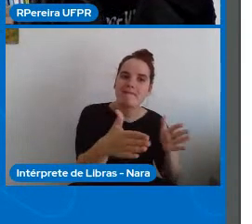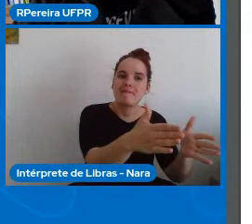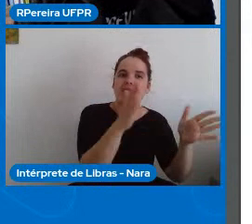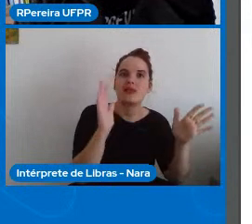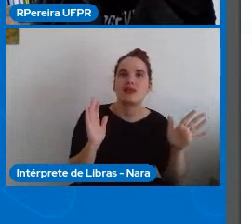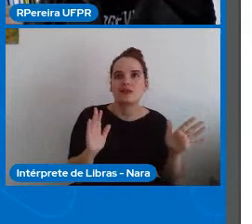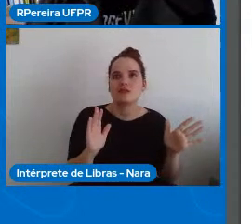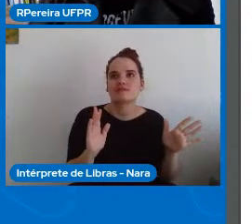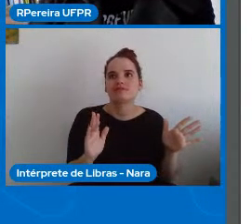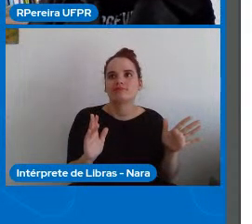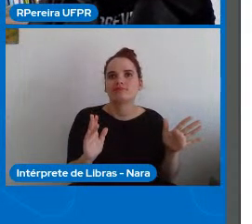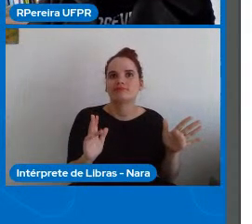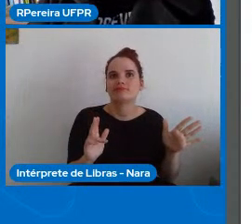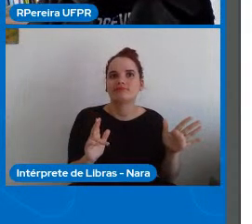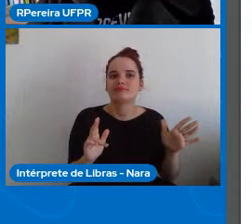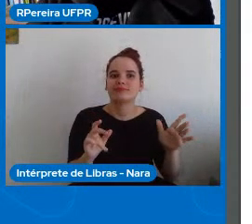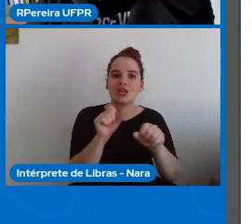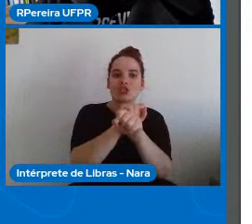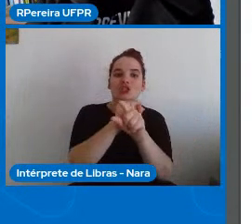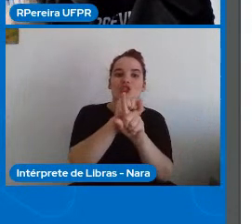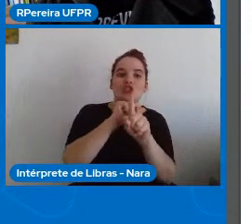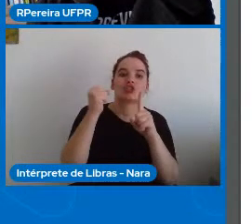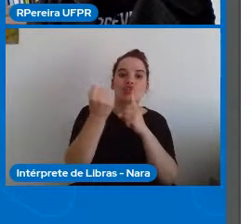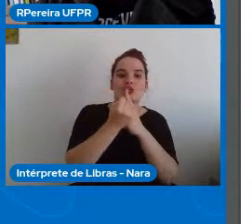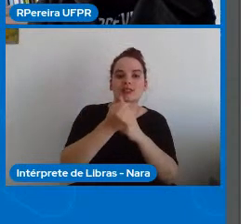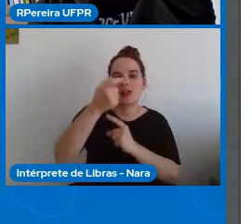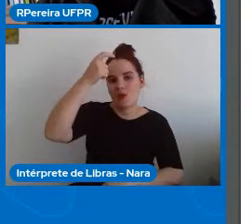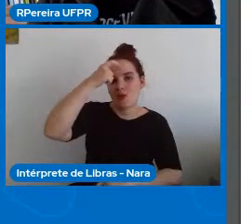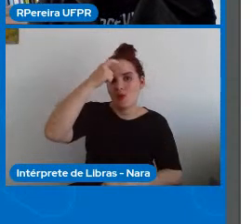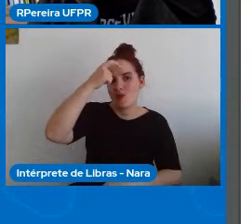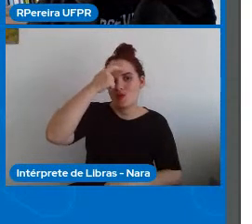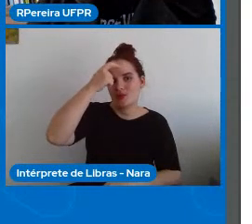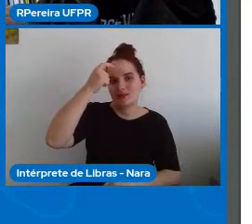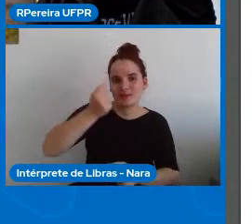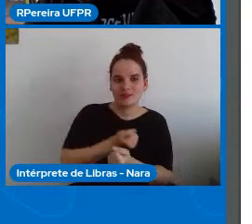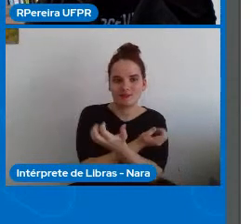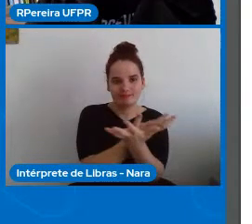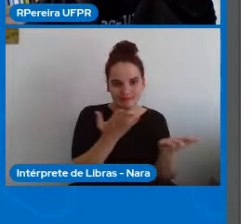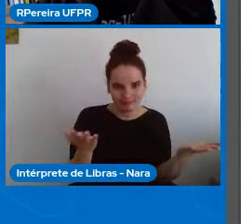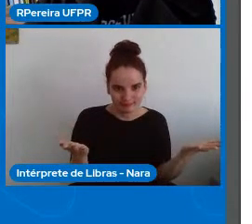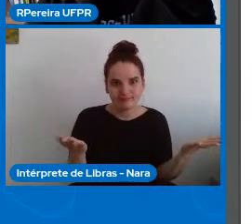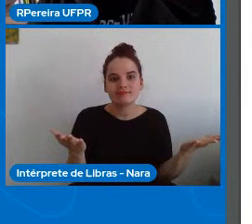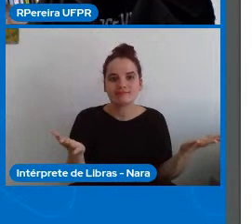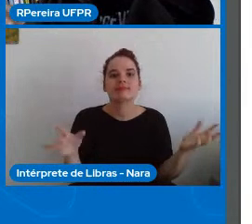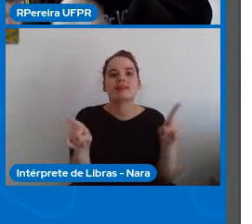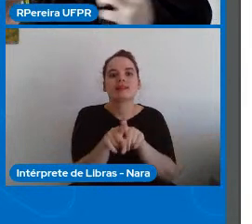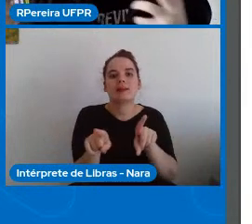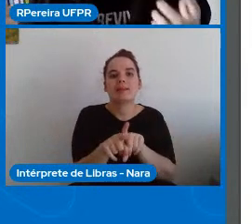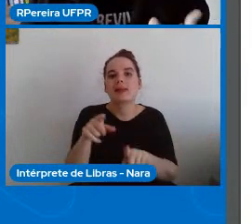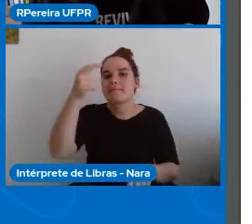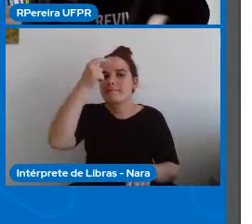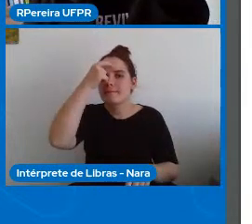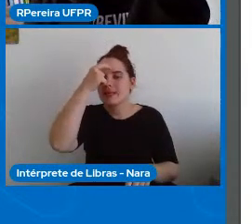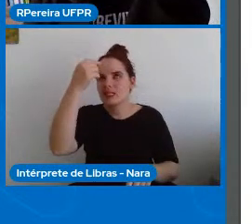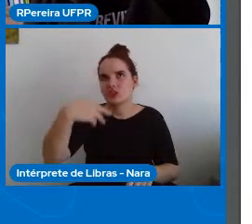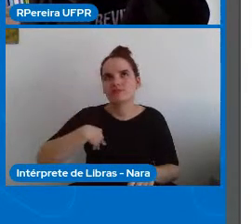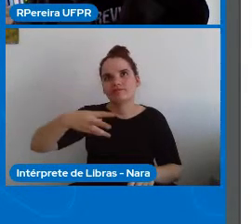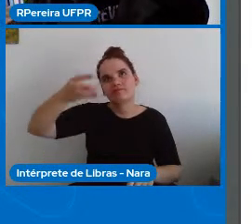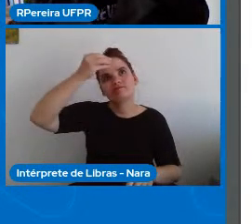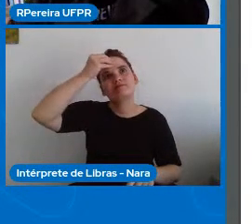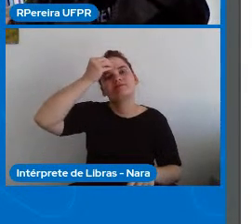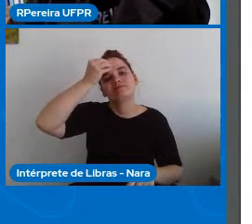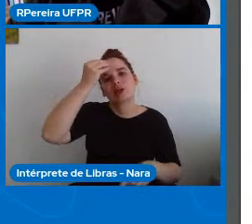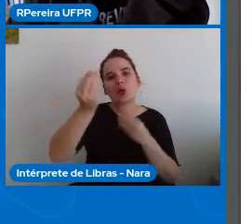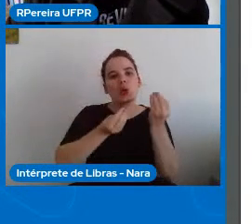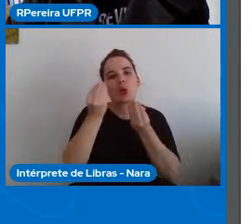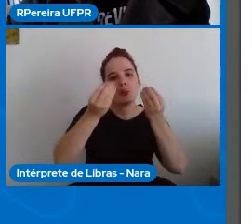do socialmente consciente e o que que é preciso manter em mente considerar ampliar a visão e